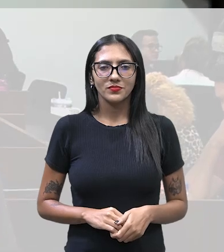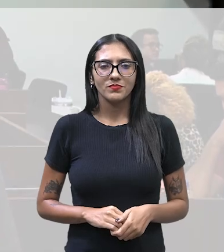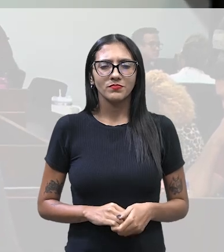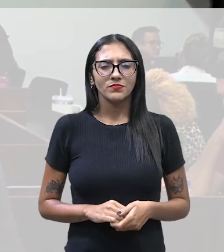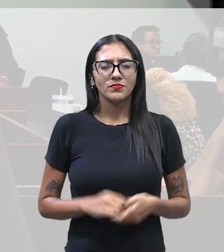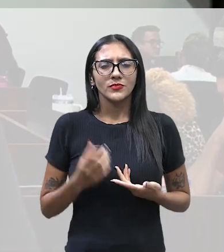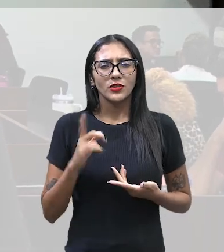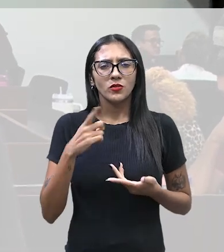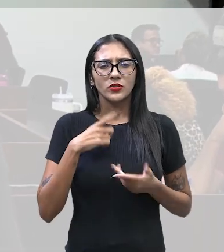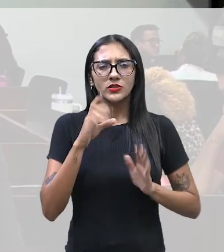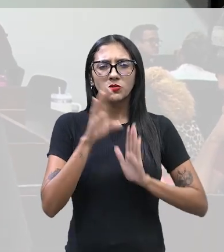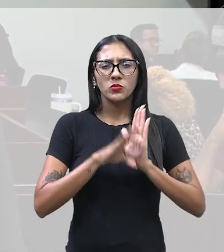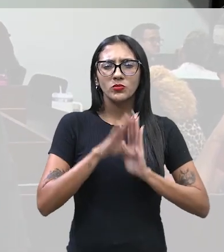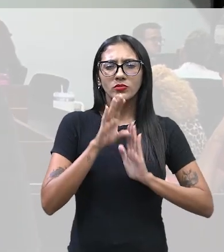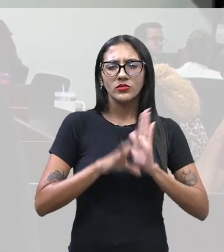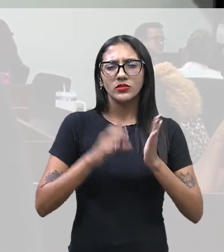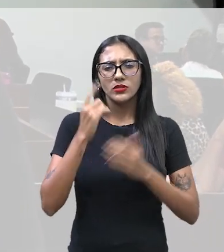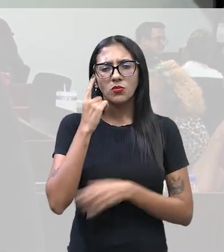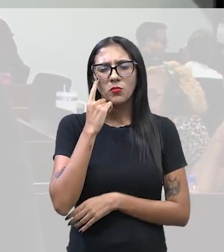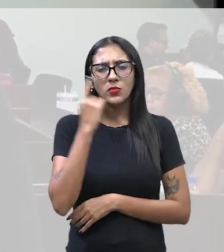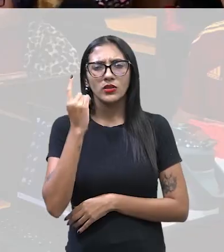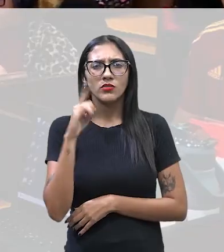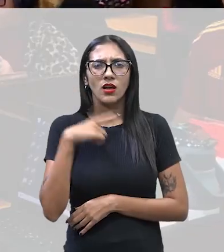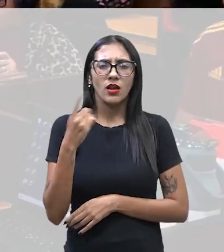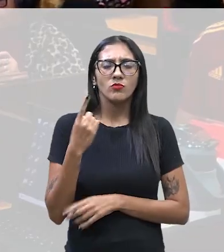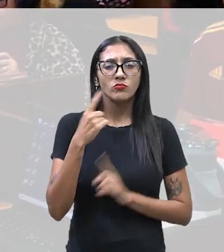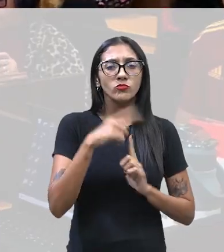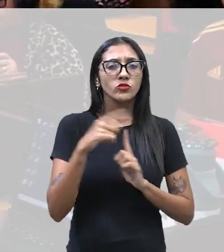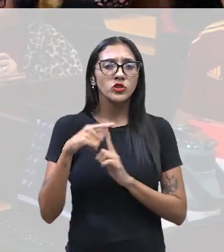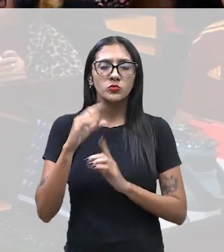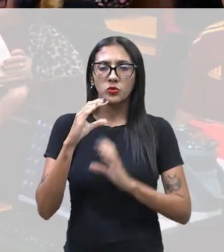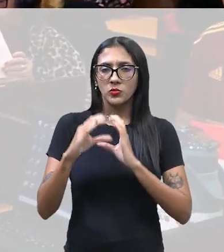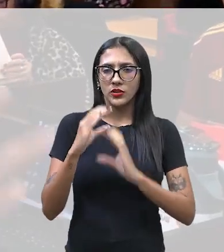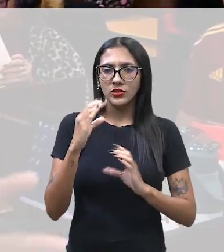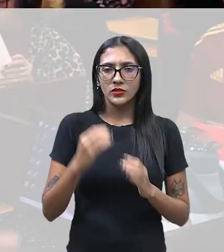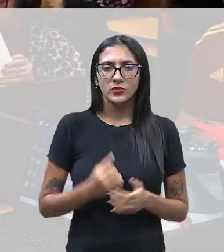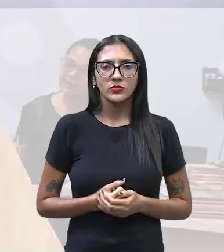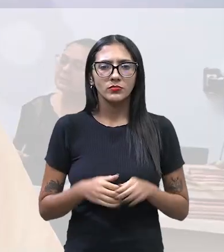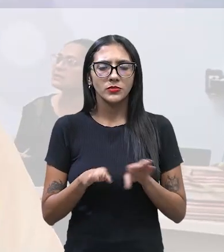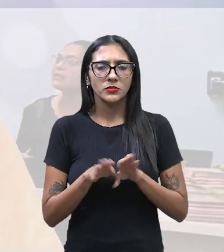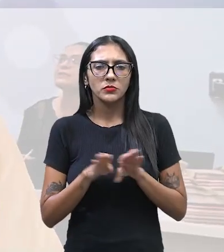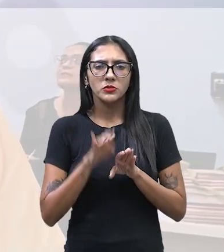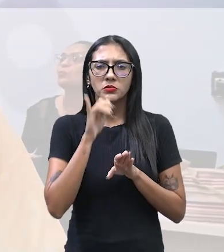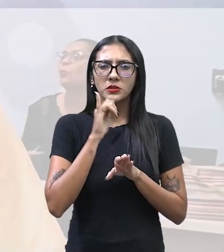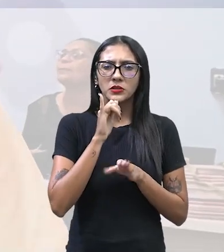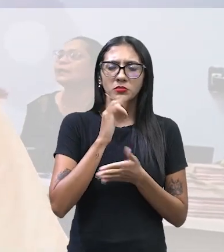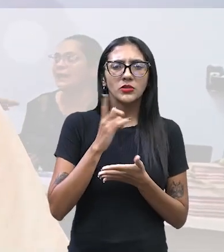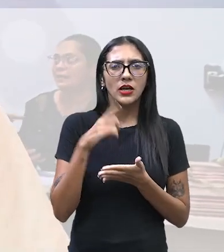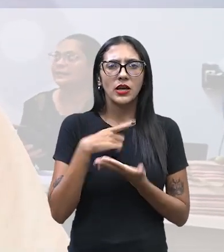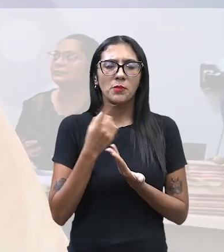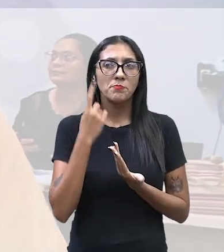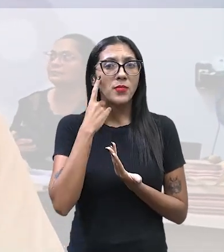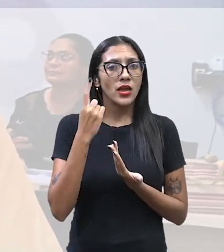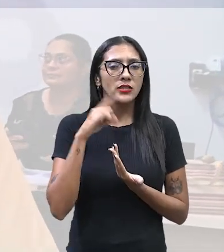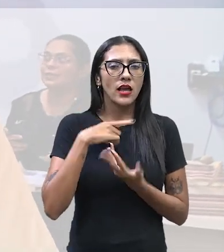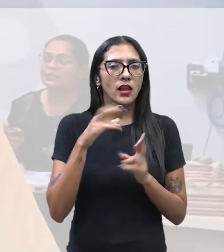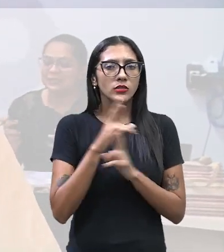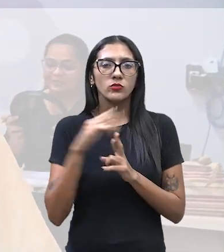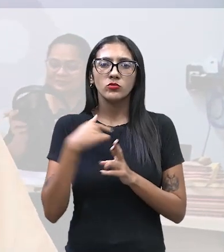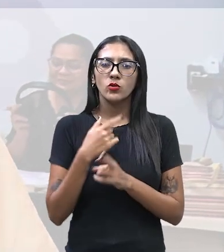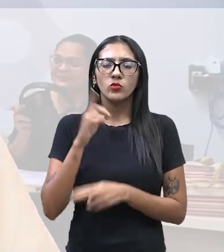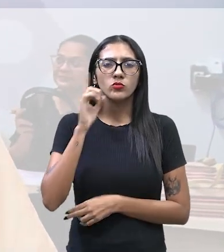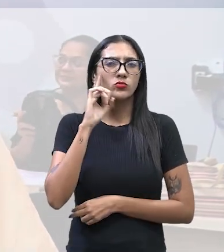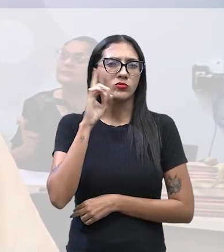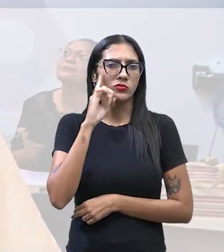Digital é o estilo de comunicação, né? O termo digital aqui é o dos dedos. O digital tem a ver com o nosso dia a dia.